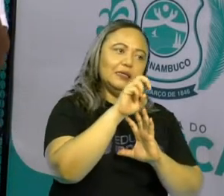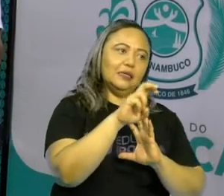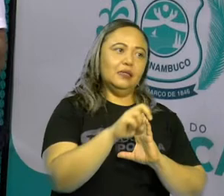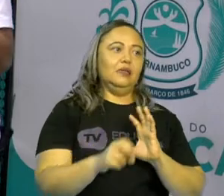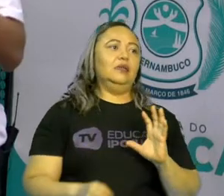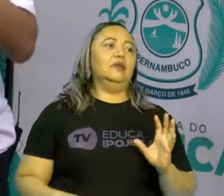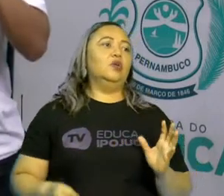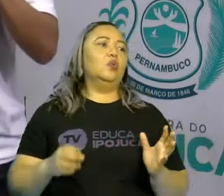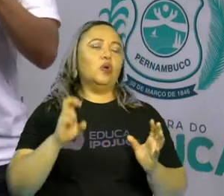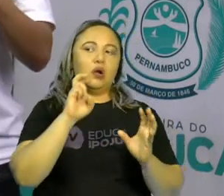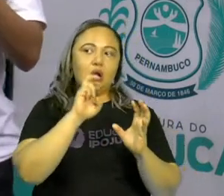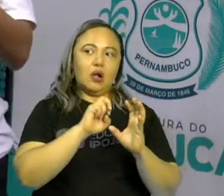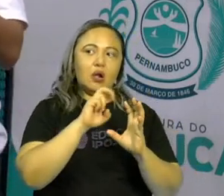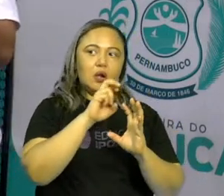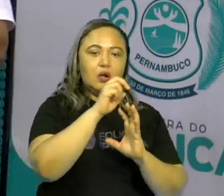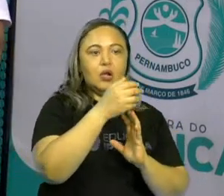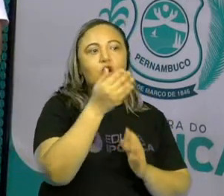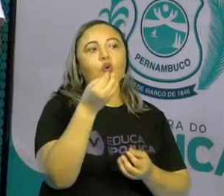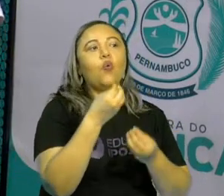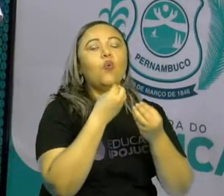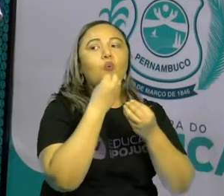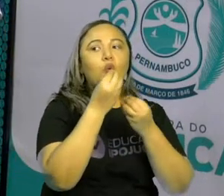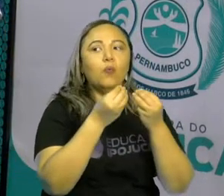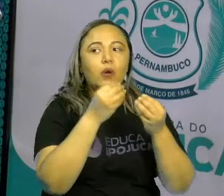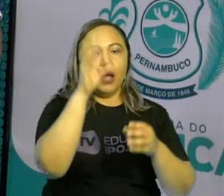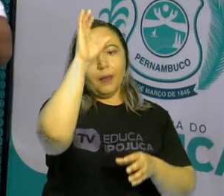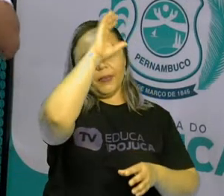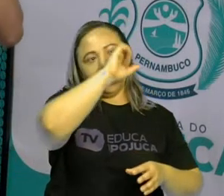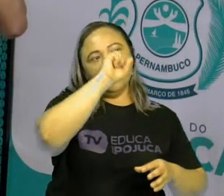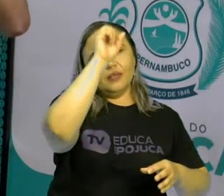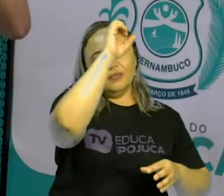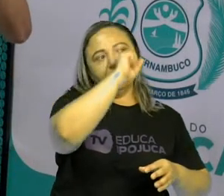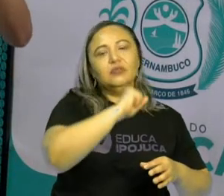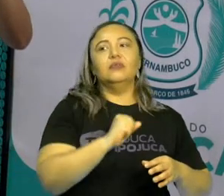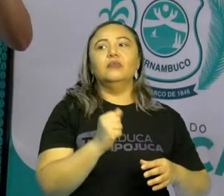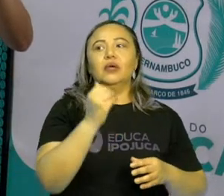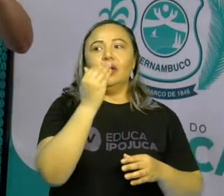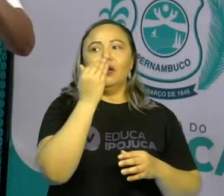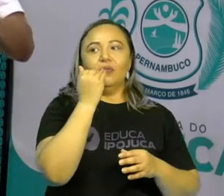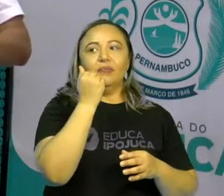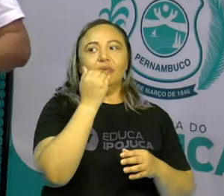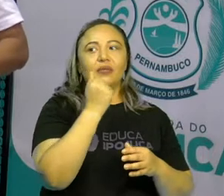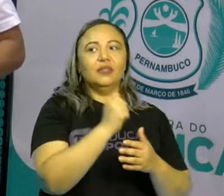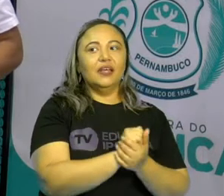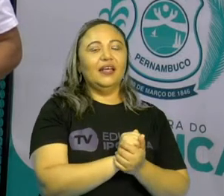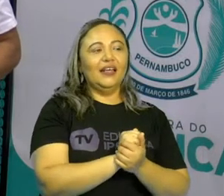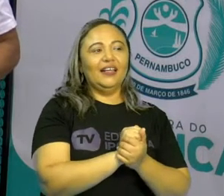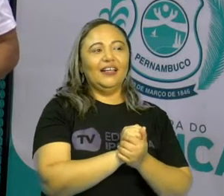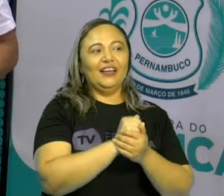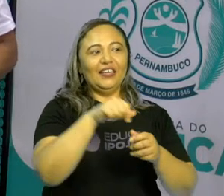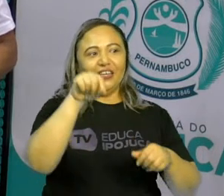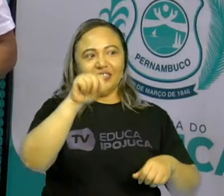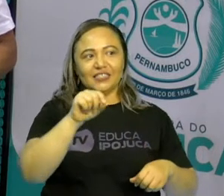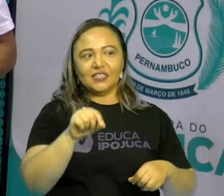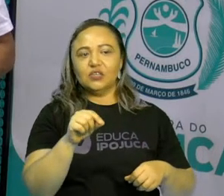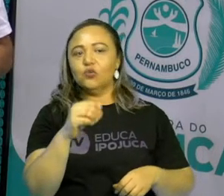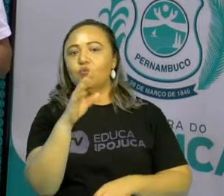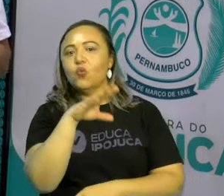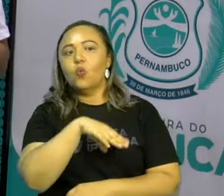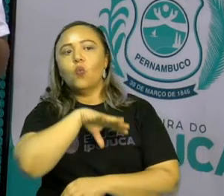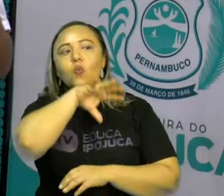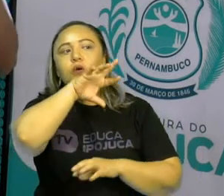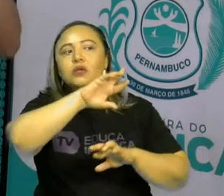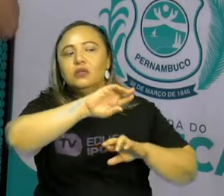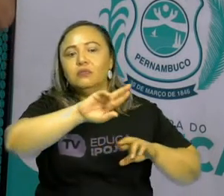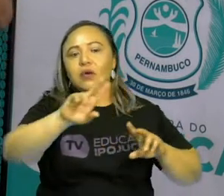vai entender é isso. Como a gente aprendeu sobre cadeia alimentar? Que tem um vegetal e esse vegetal vem um animal e coma